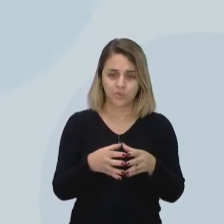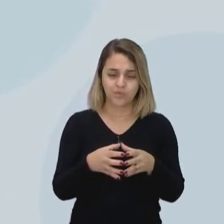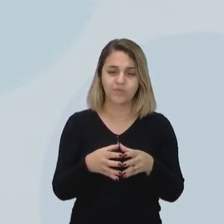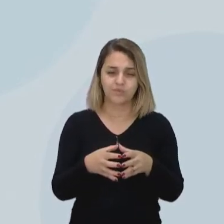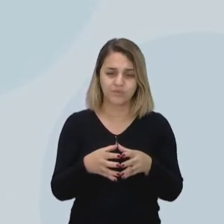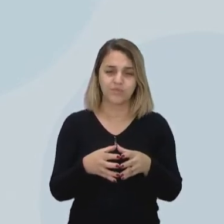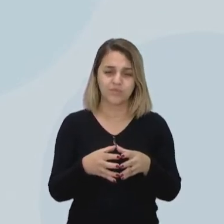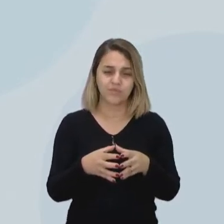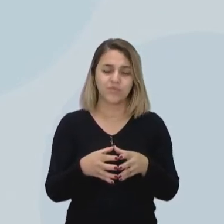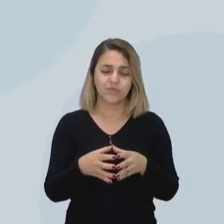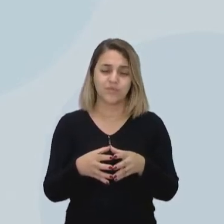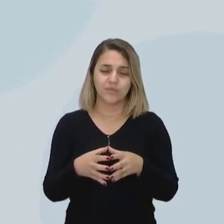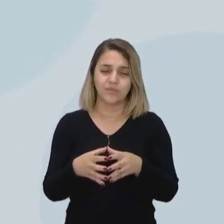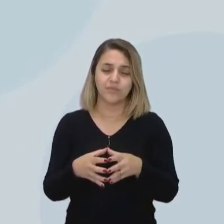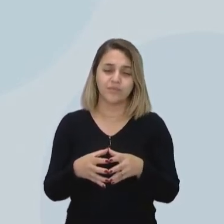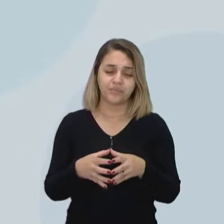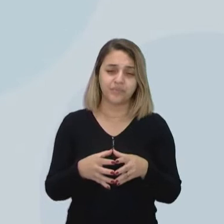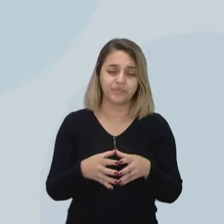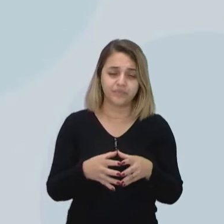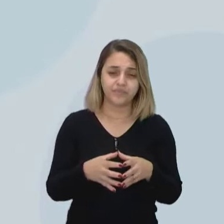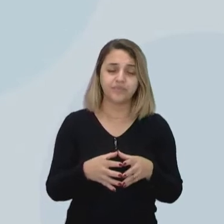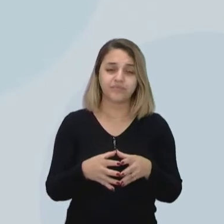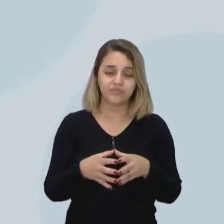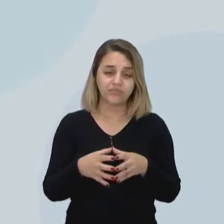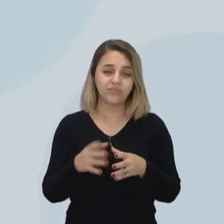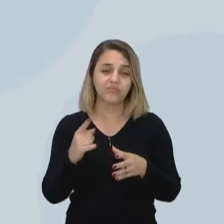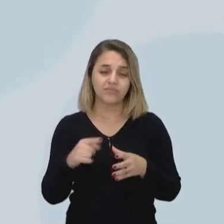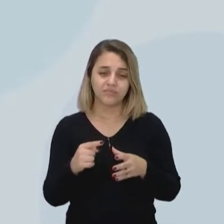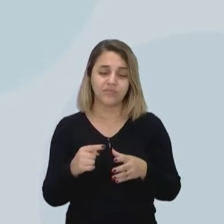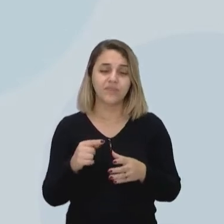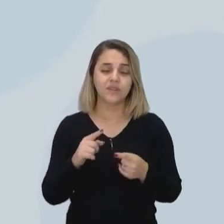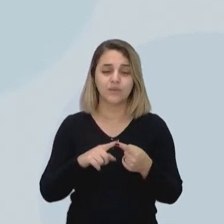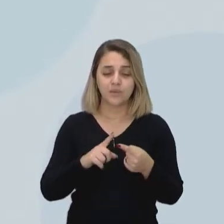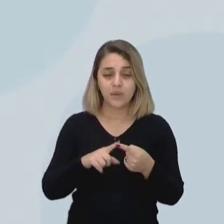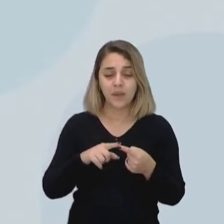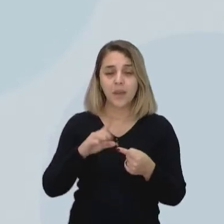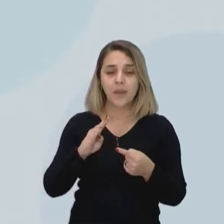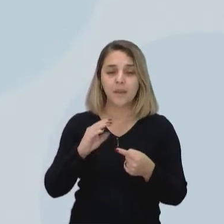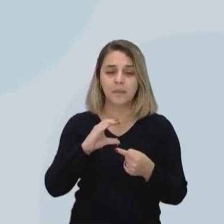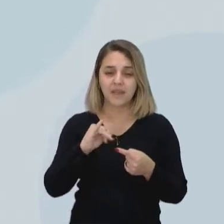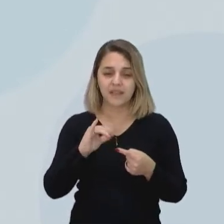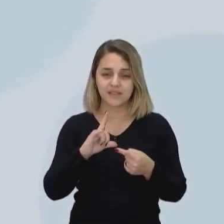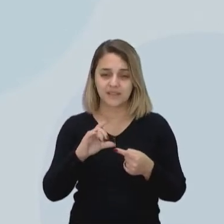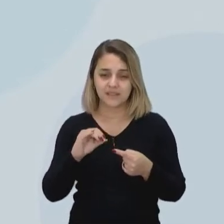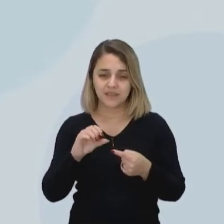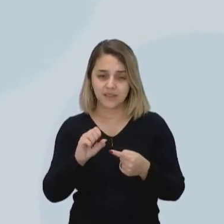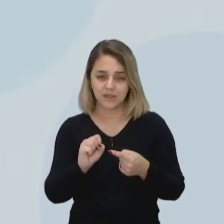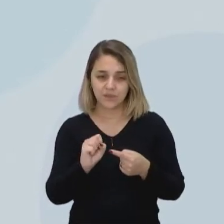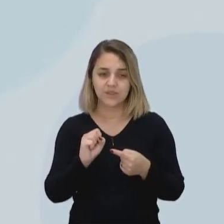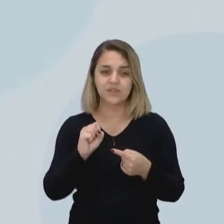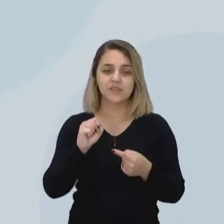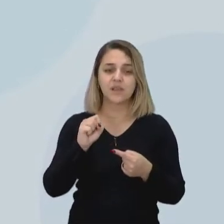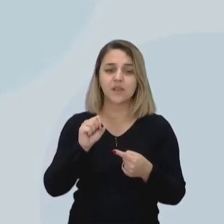colônias de bactérias das espécies Bacillus pseudofirmus. Então,